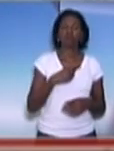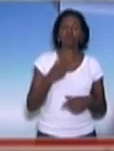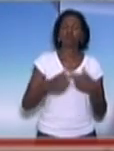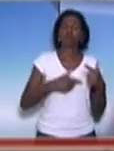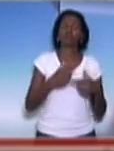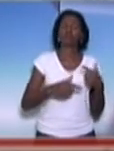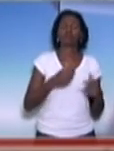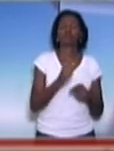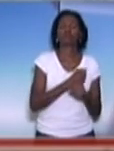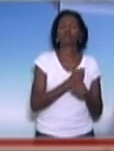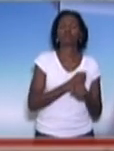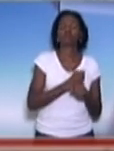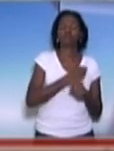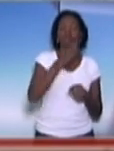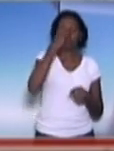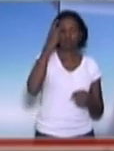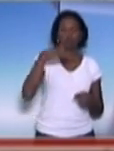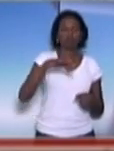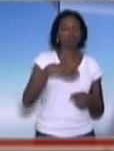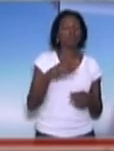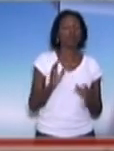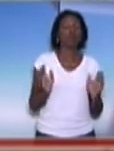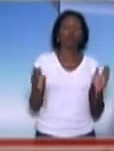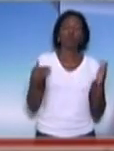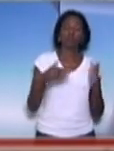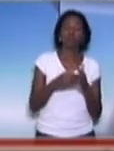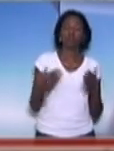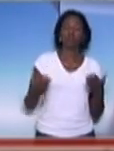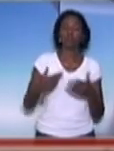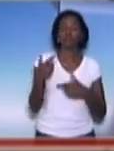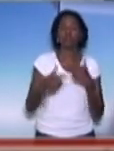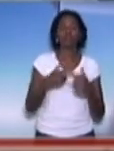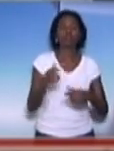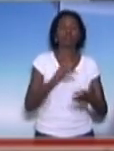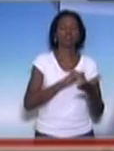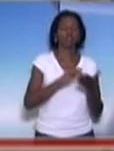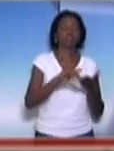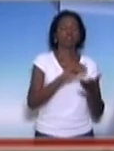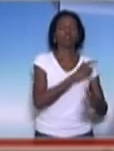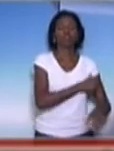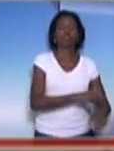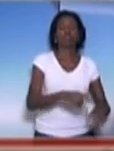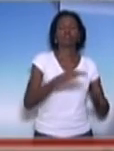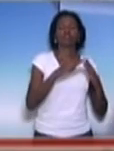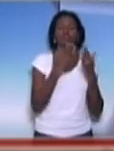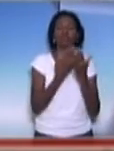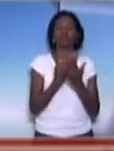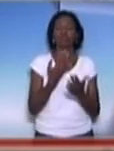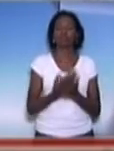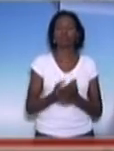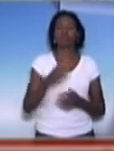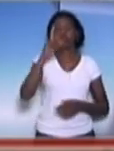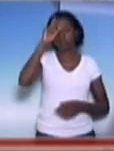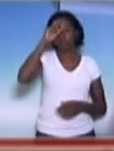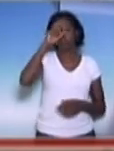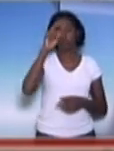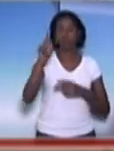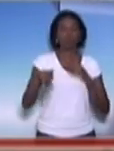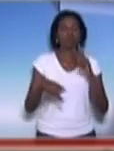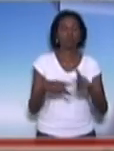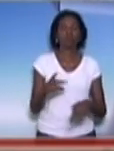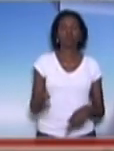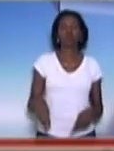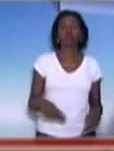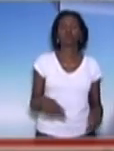anos ou até trabalham no Estado, seja na Secretaria da Educação, nas nossas escolas, nos nossos hospitais